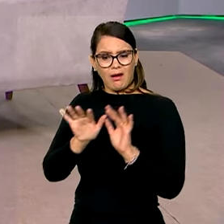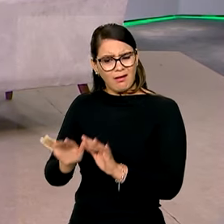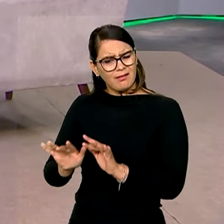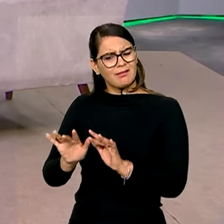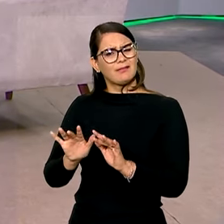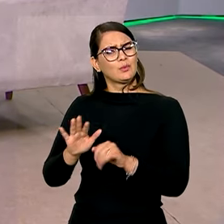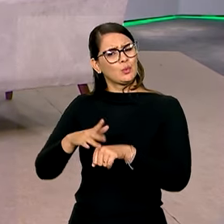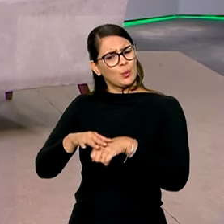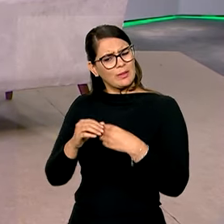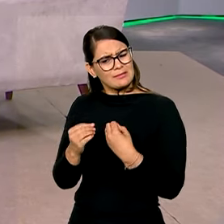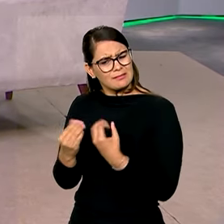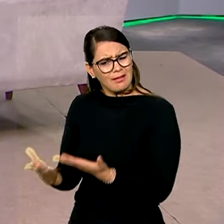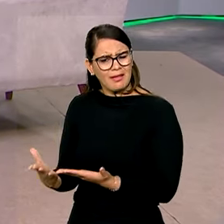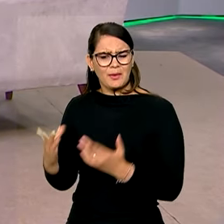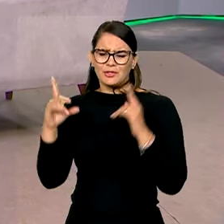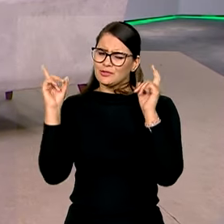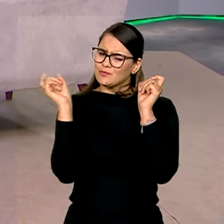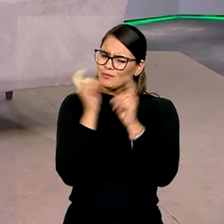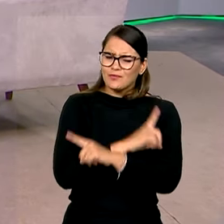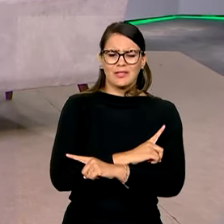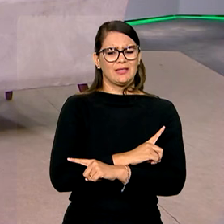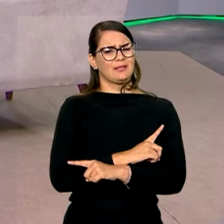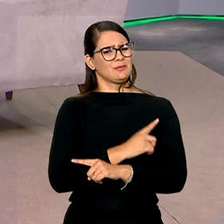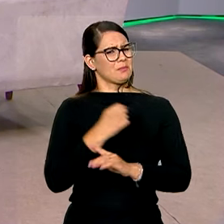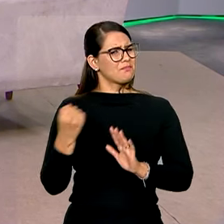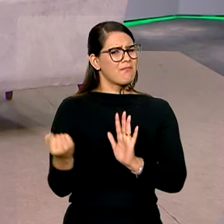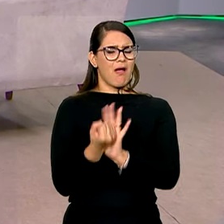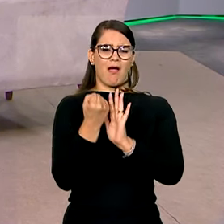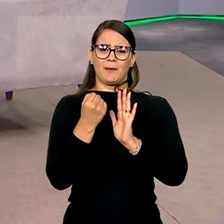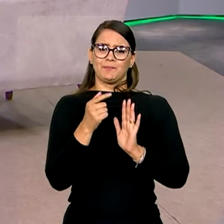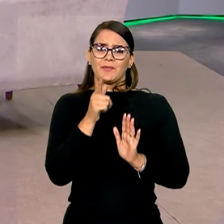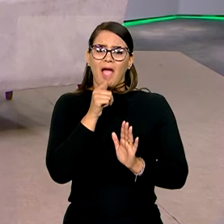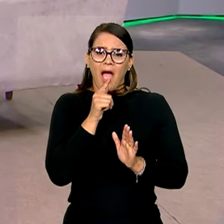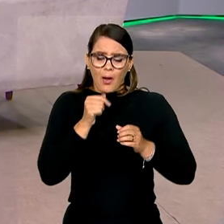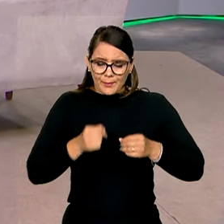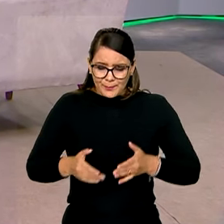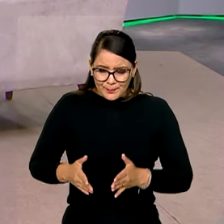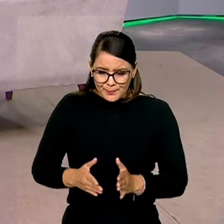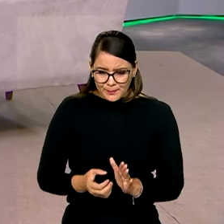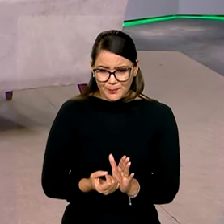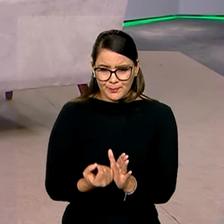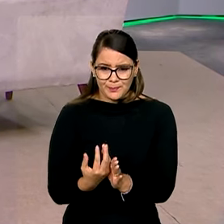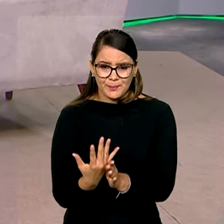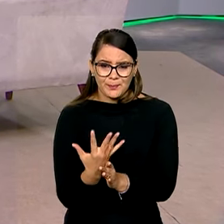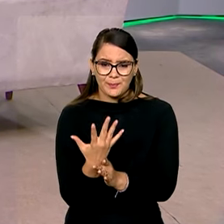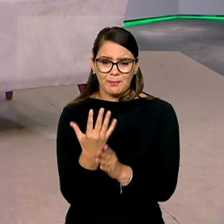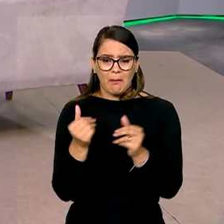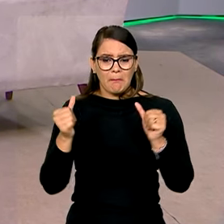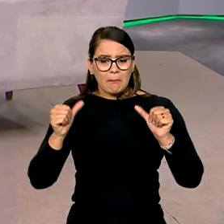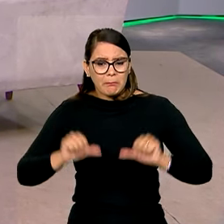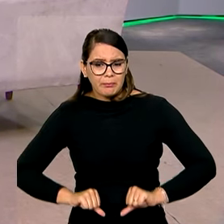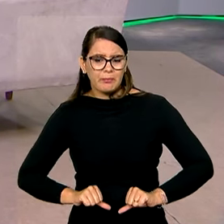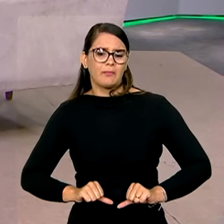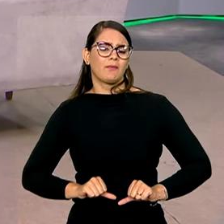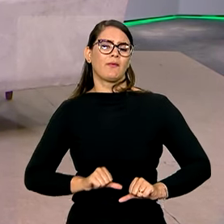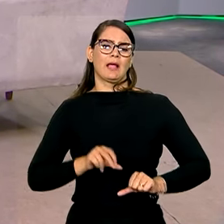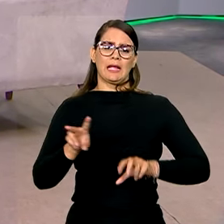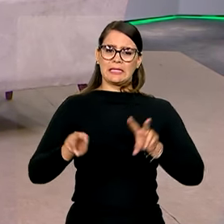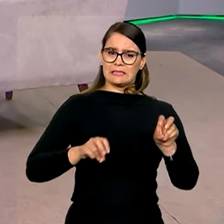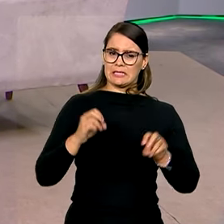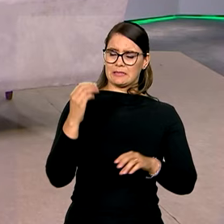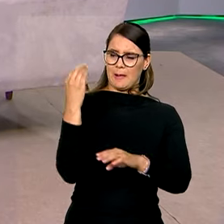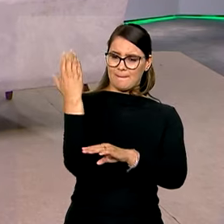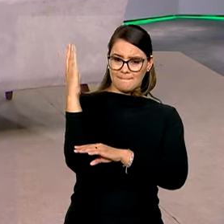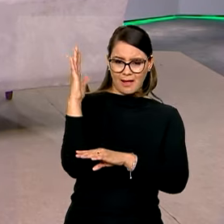difícil. É um rastro de destruição. São nascentes, margens de córregos destruídos pelo garimpo. É a extração seletiva de